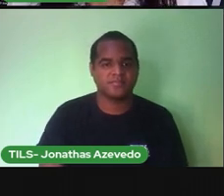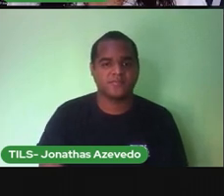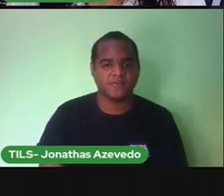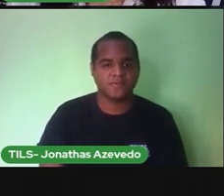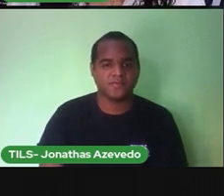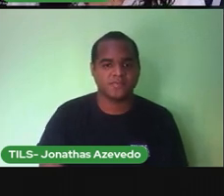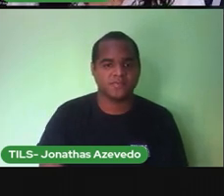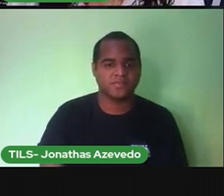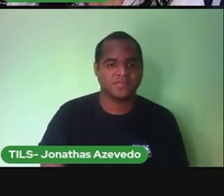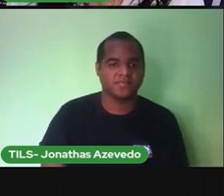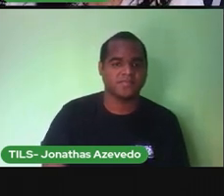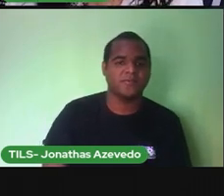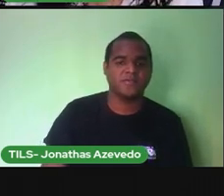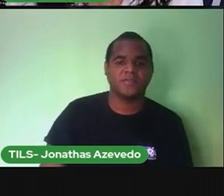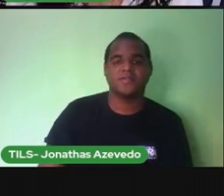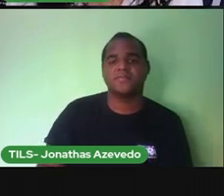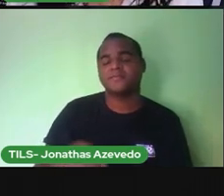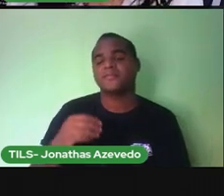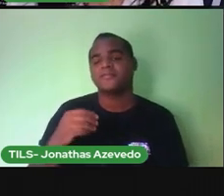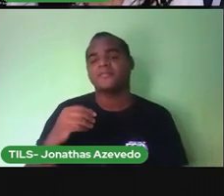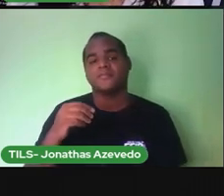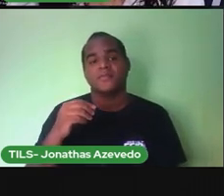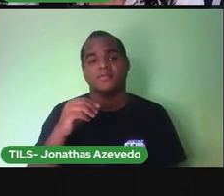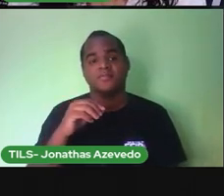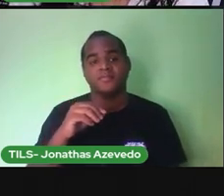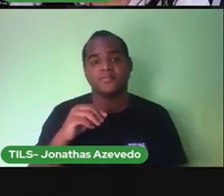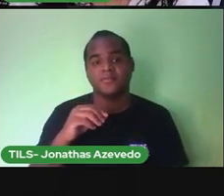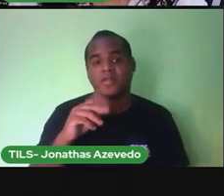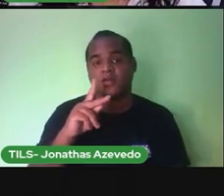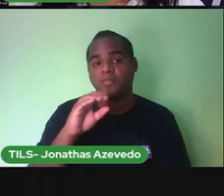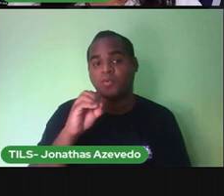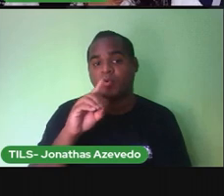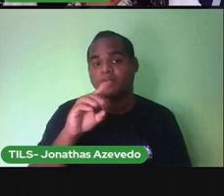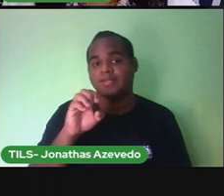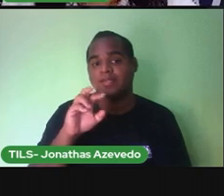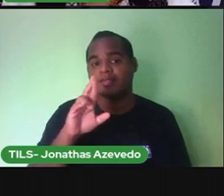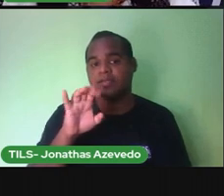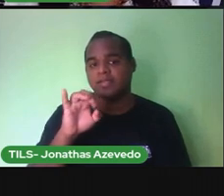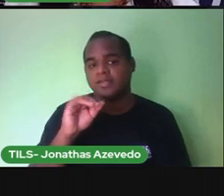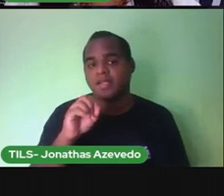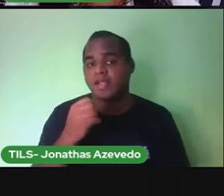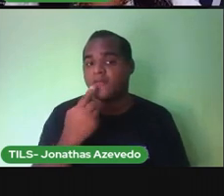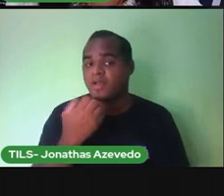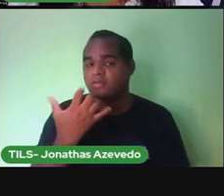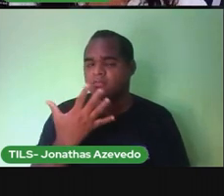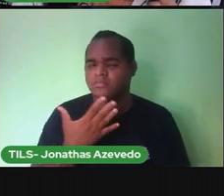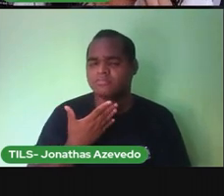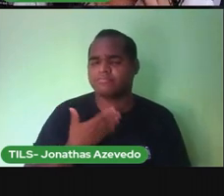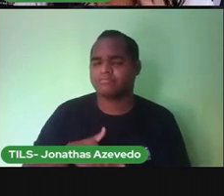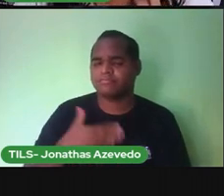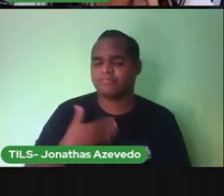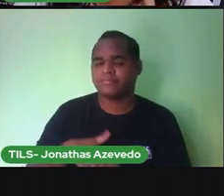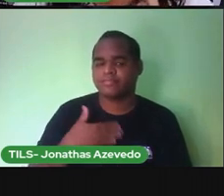Fala comigo Poderei Agora fala Pausadamente